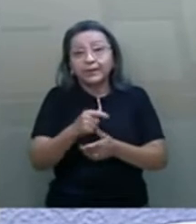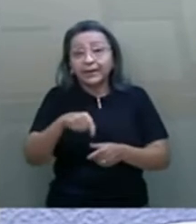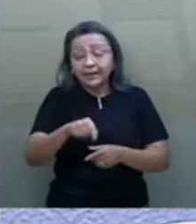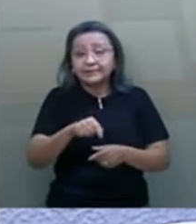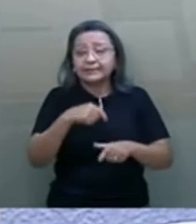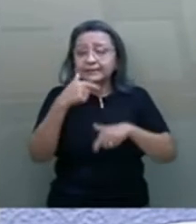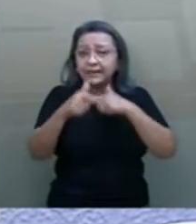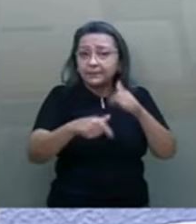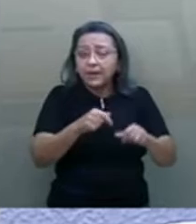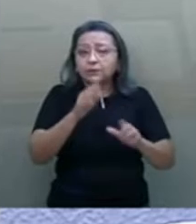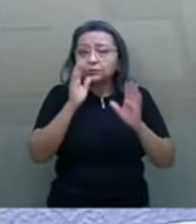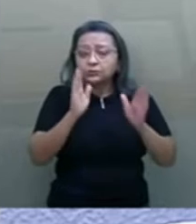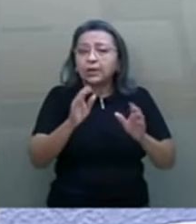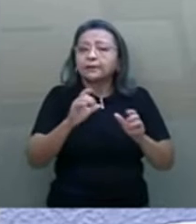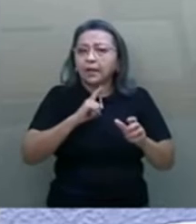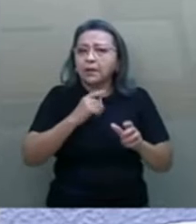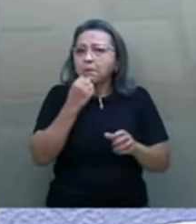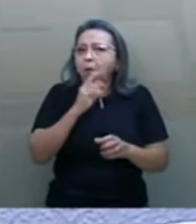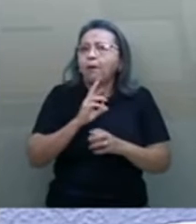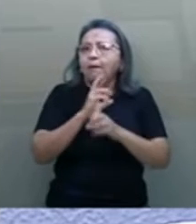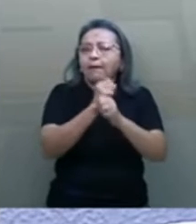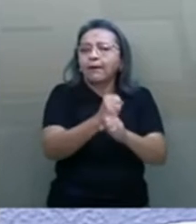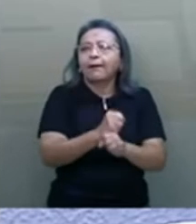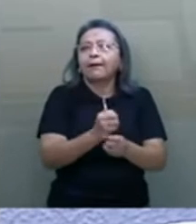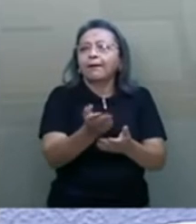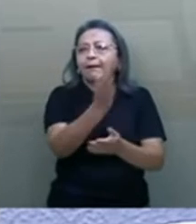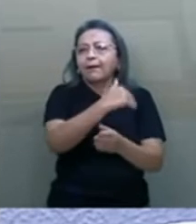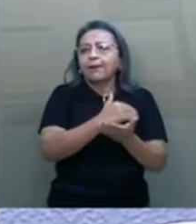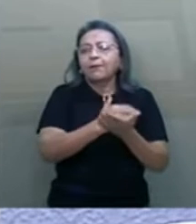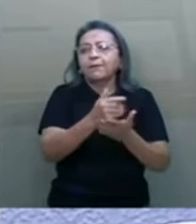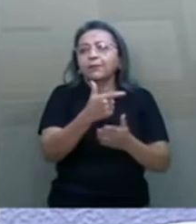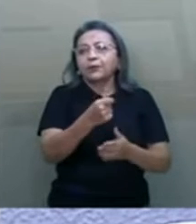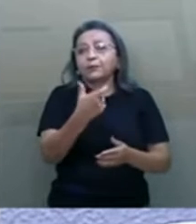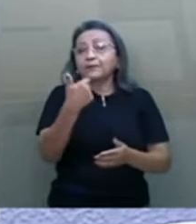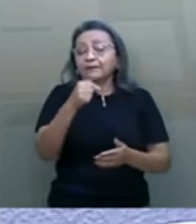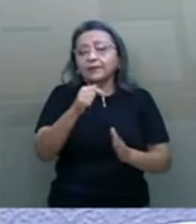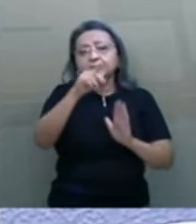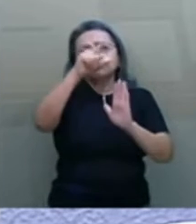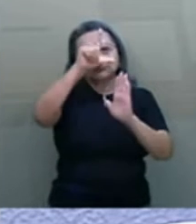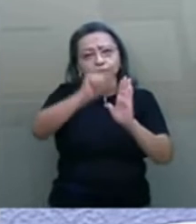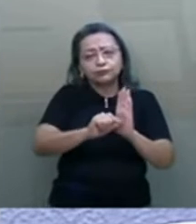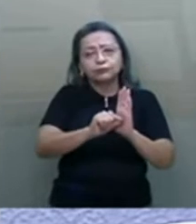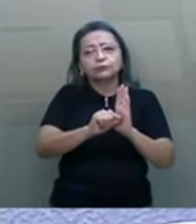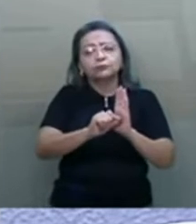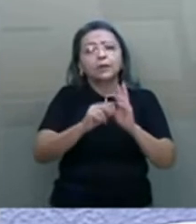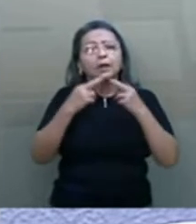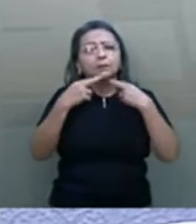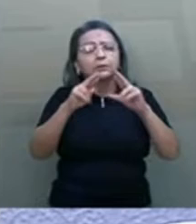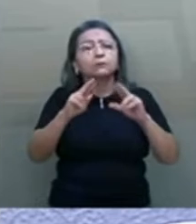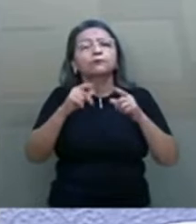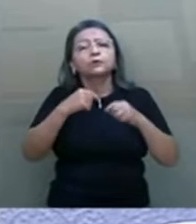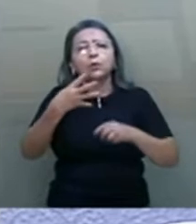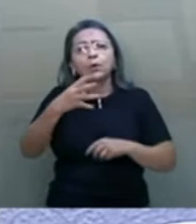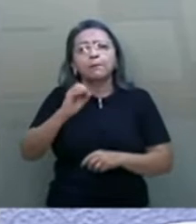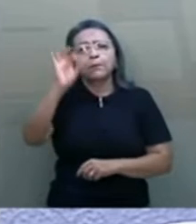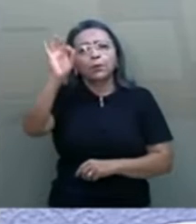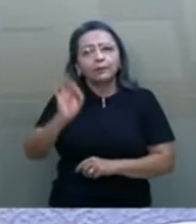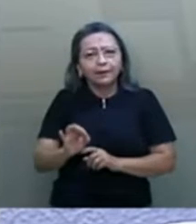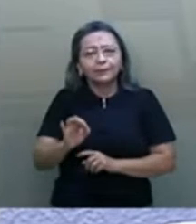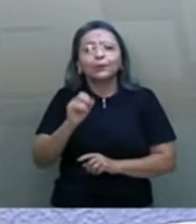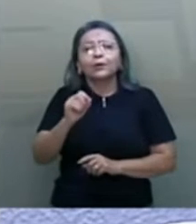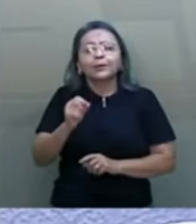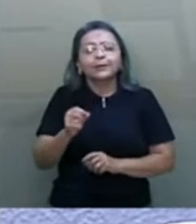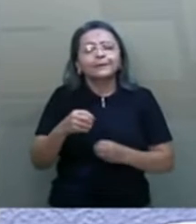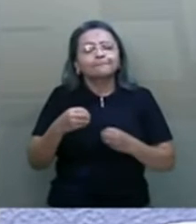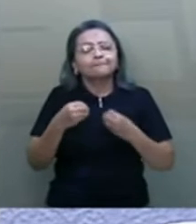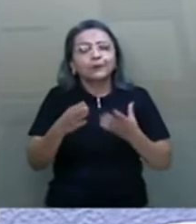atuação já surte seus efeitos. A partir de 2017, a queda no volume de reclamações nos PROCONs foi de 40%, o que